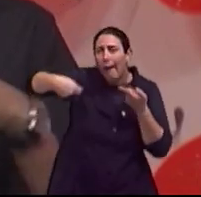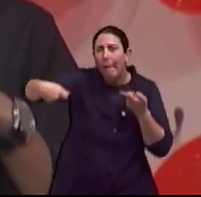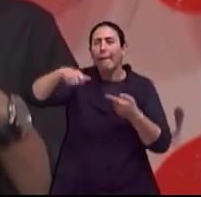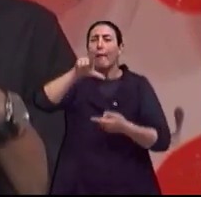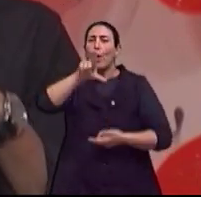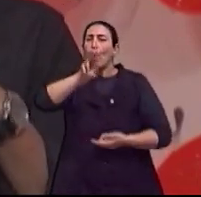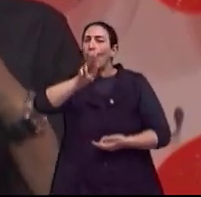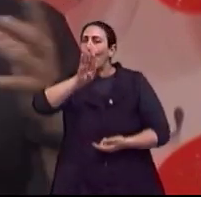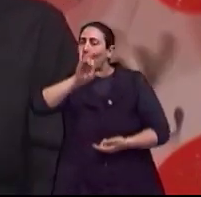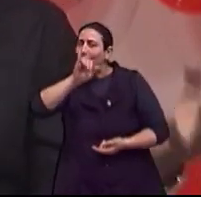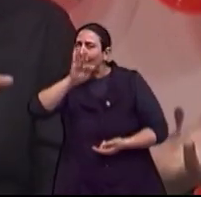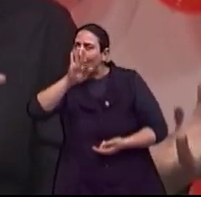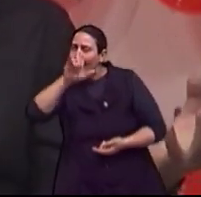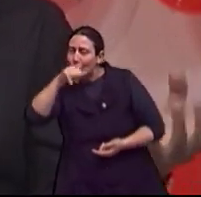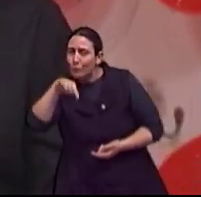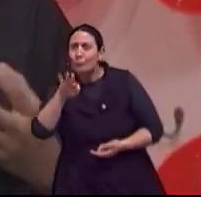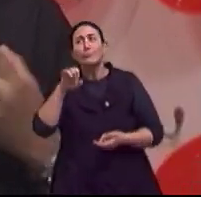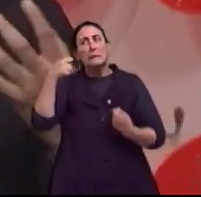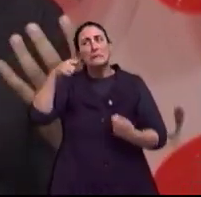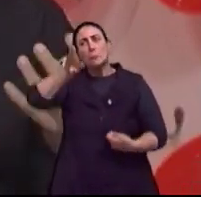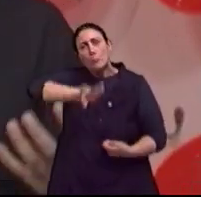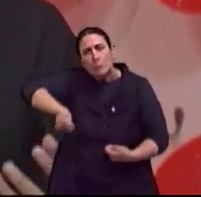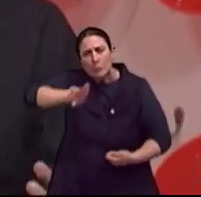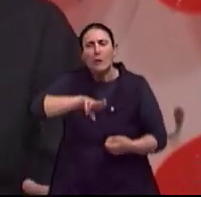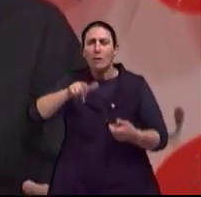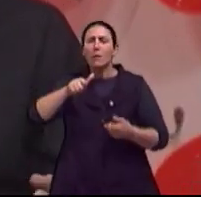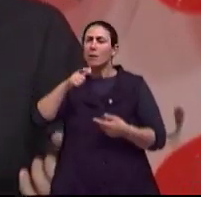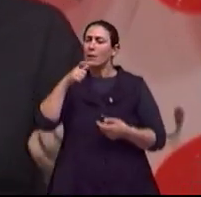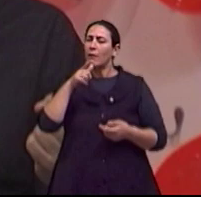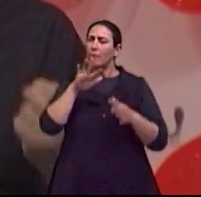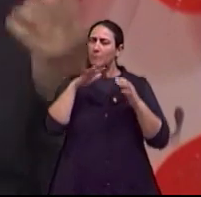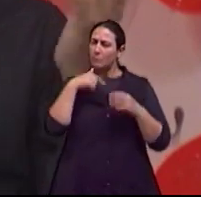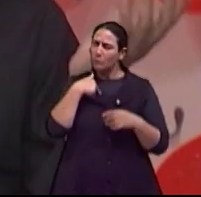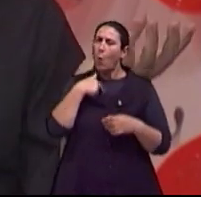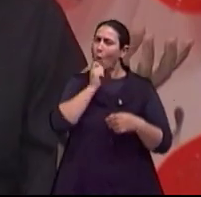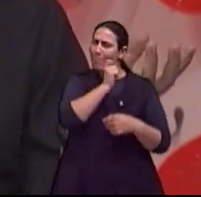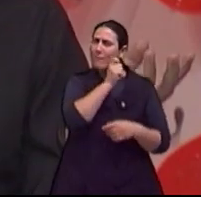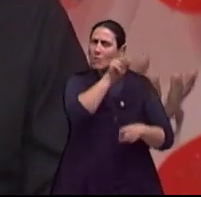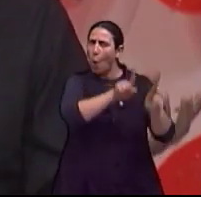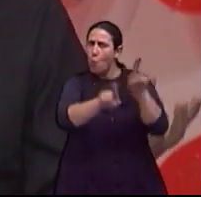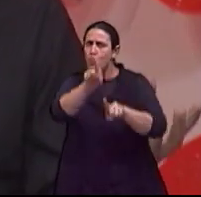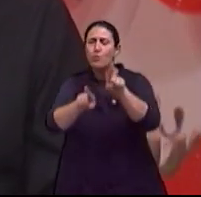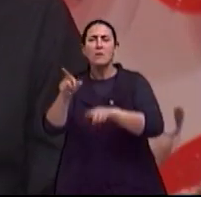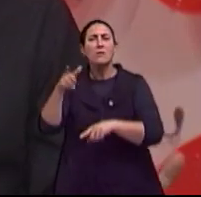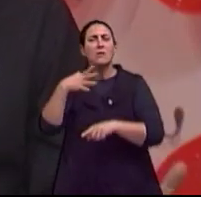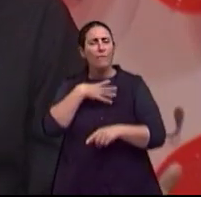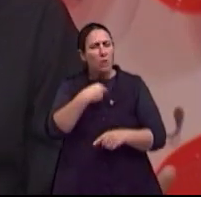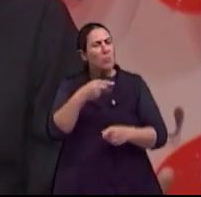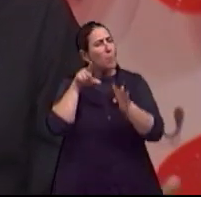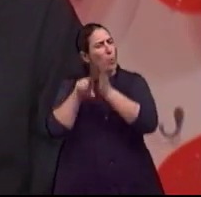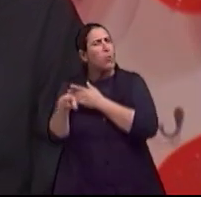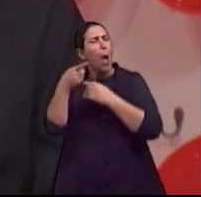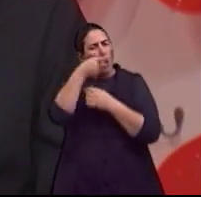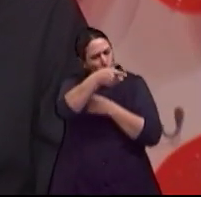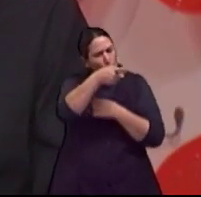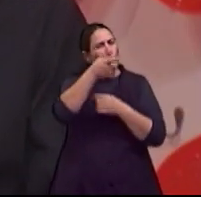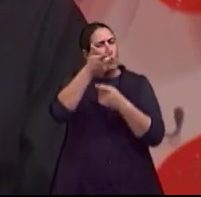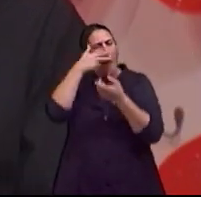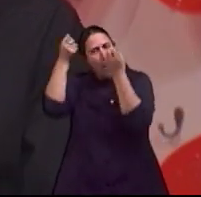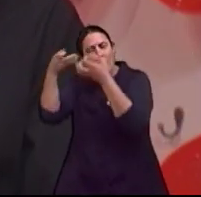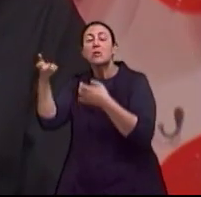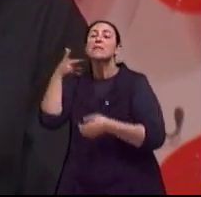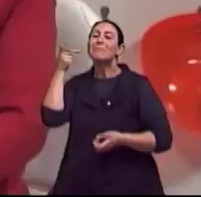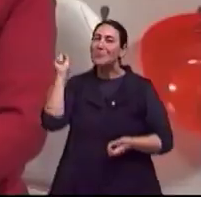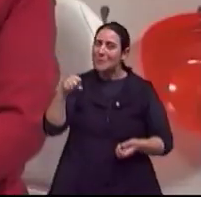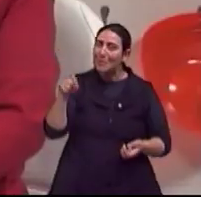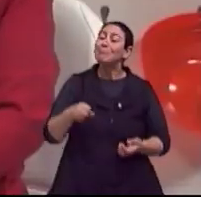isso também foi uma descoberta para mim, ter que falar com os filhos para pedir autorizações em alguns casos, e ela nos conta deles apavorados, sem entender como reagir a